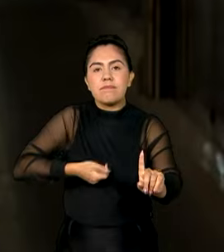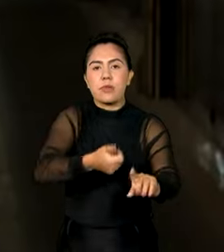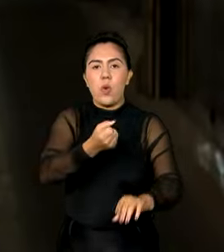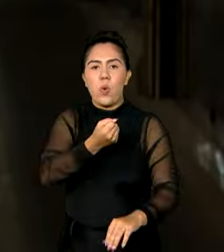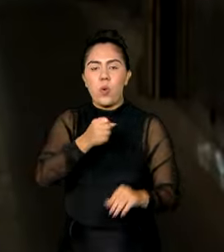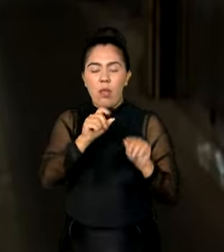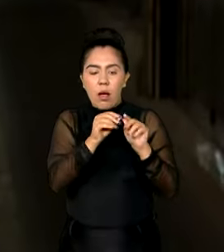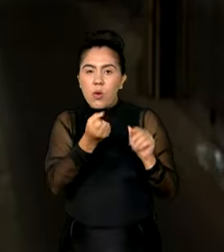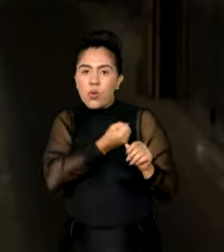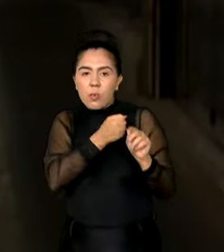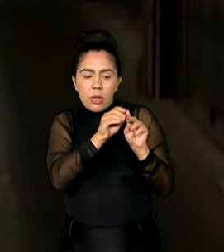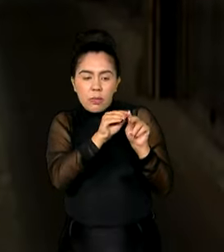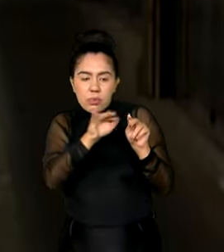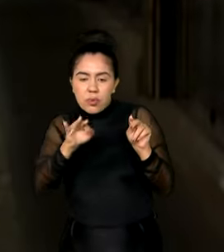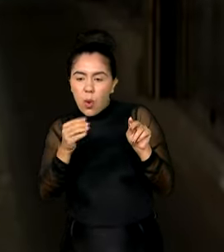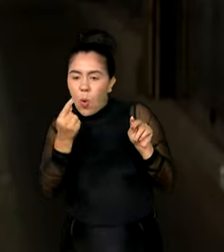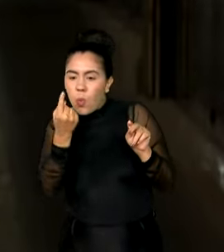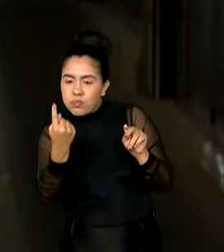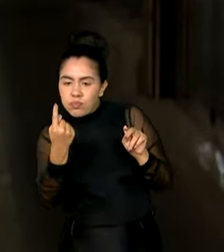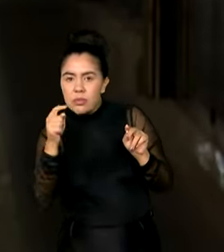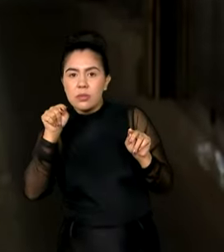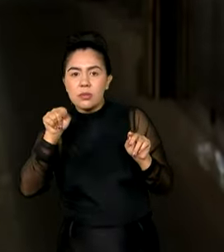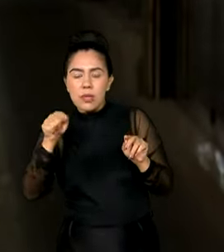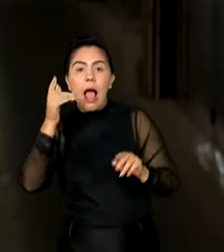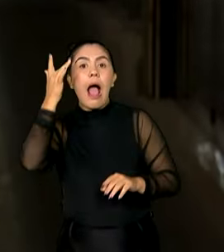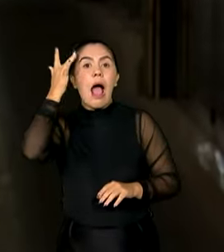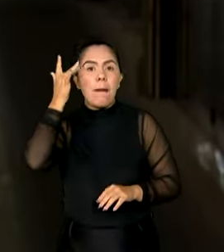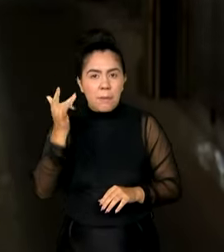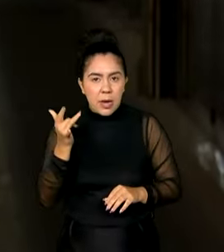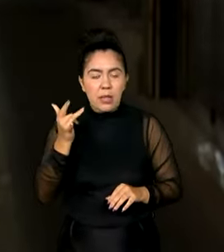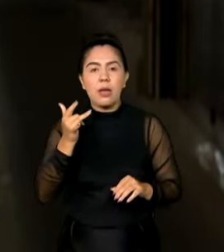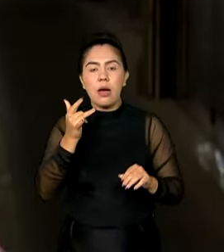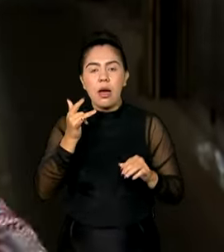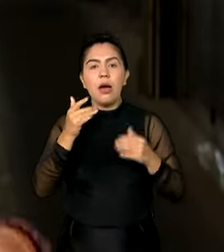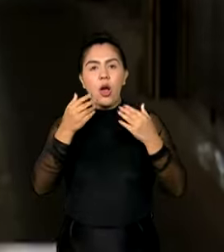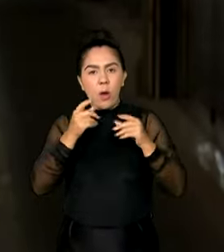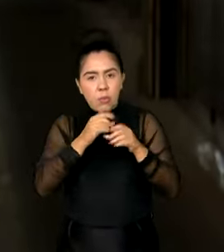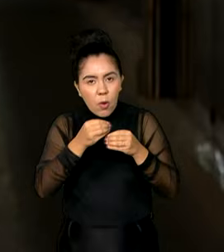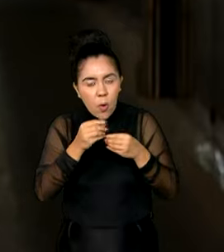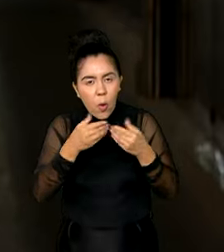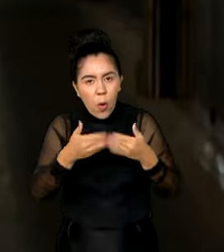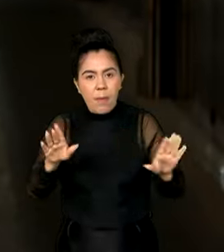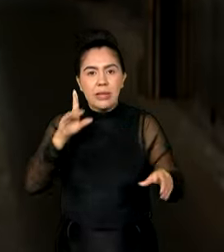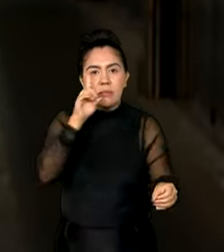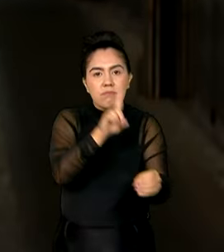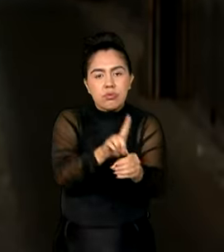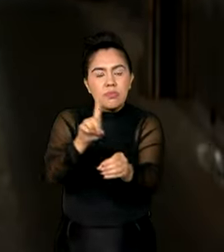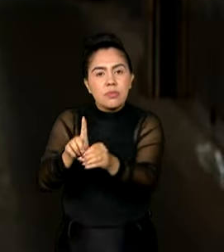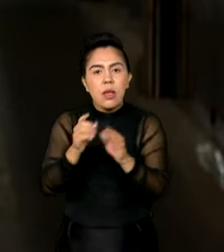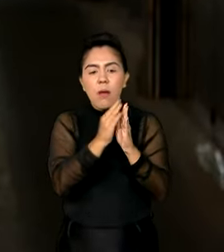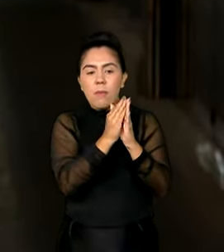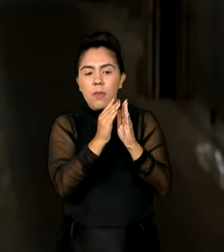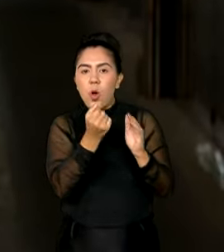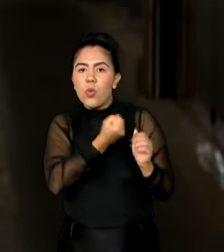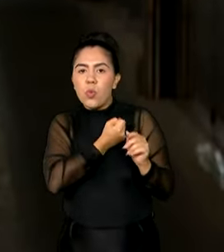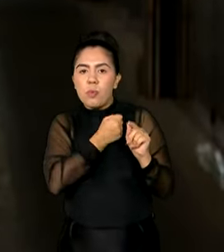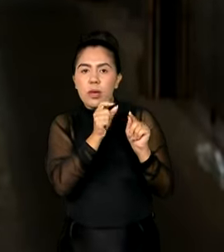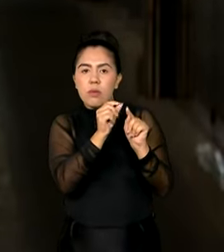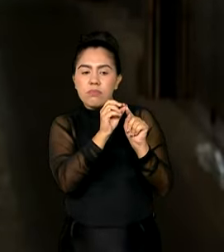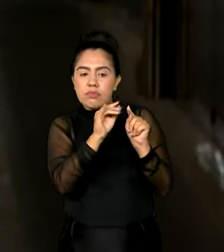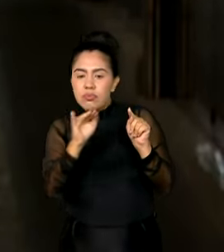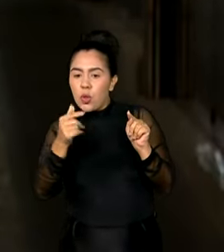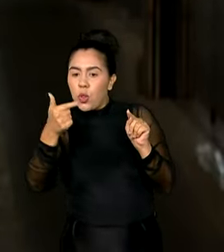1. Amanhã, serão os beneficiários com o NIS terminado em 2. E assim por diante. A única exceção, Vanessa,